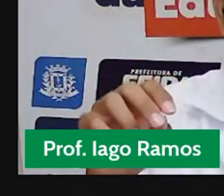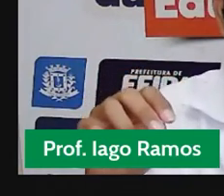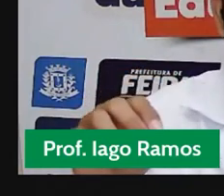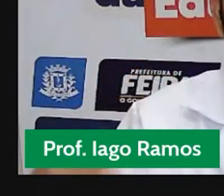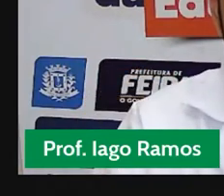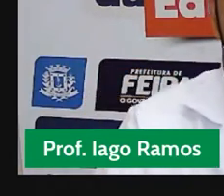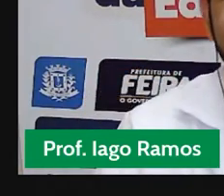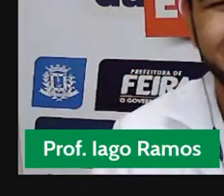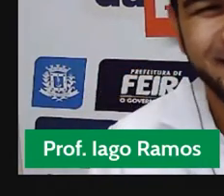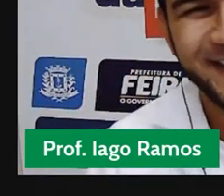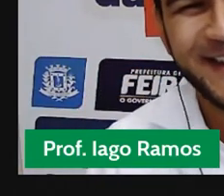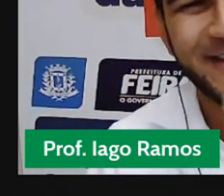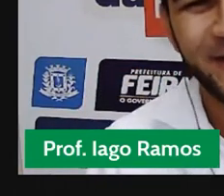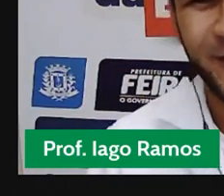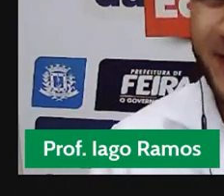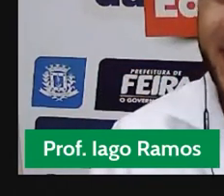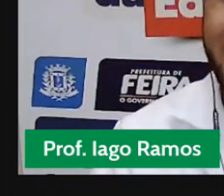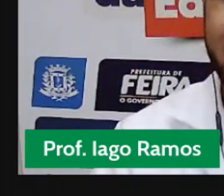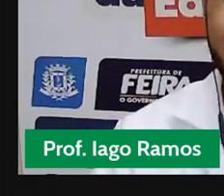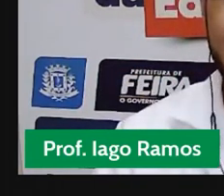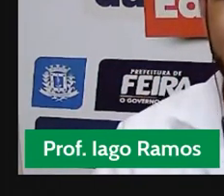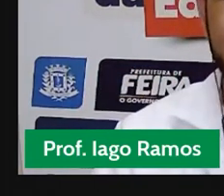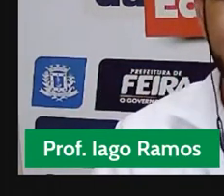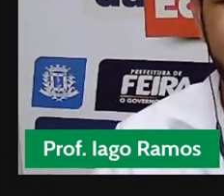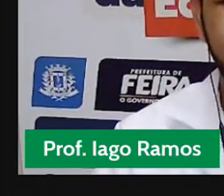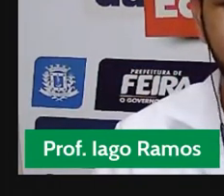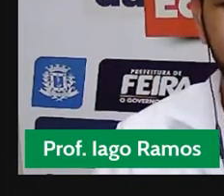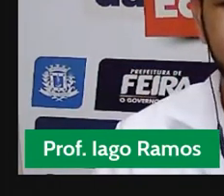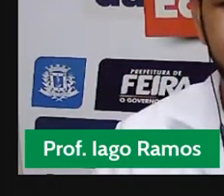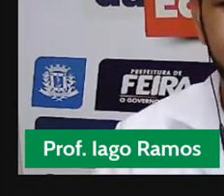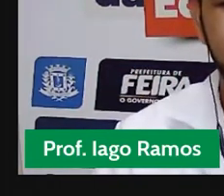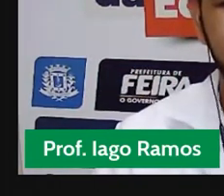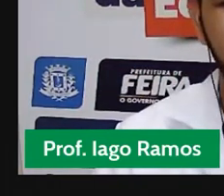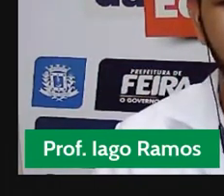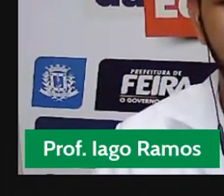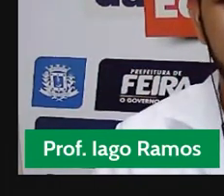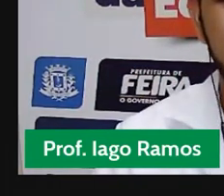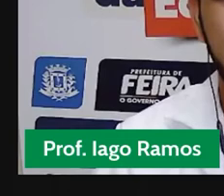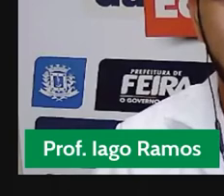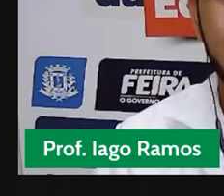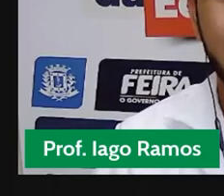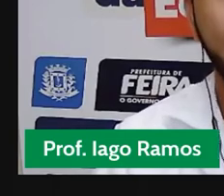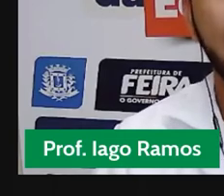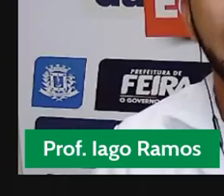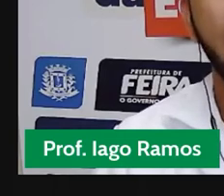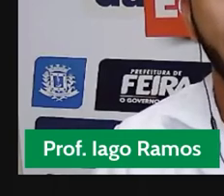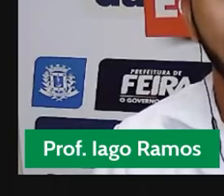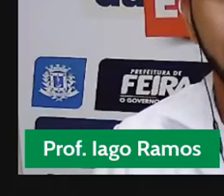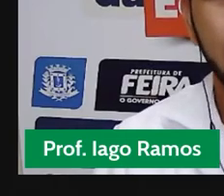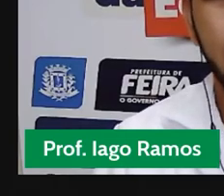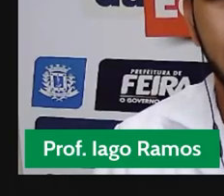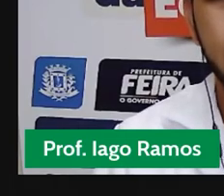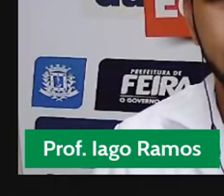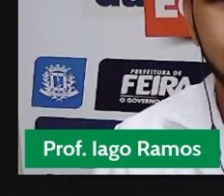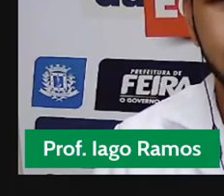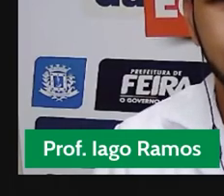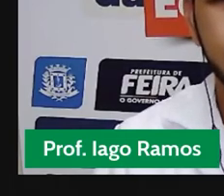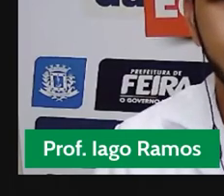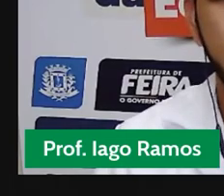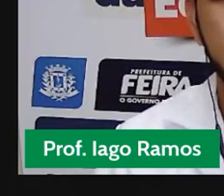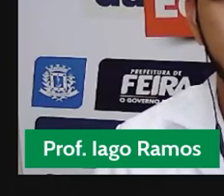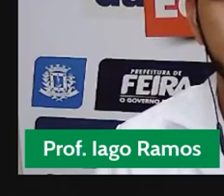dedo aqui. Mas vamos lá. Vamos lá. Agora, vamos compartilhar a outra tela